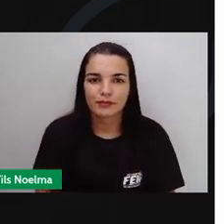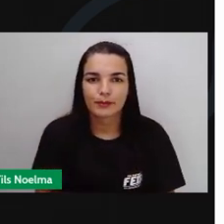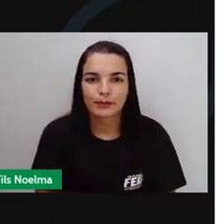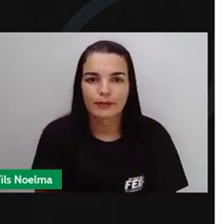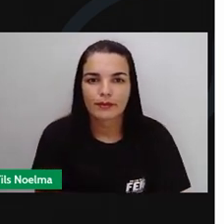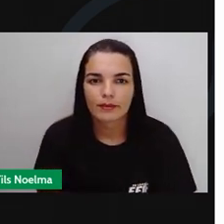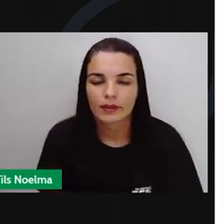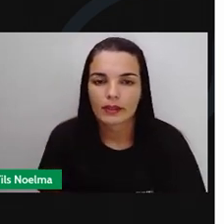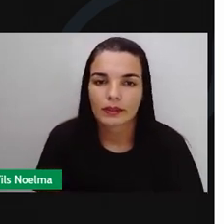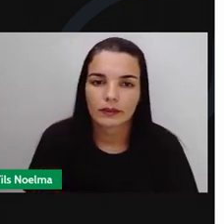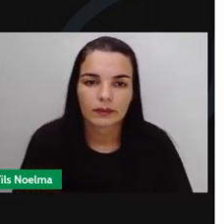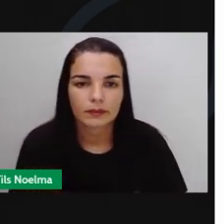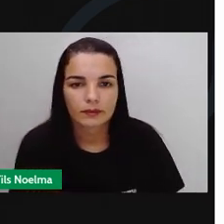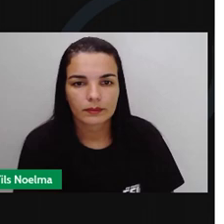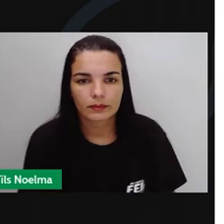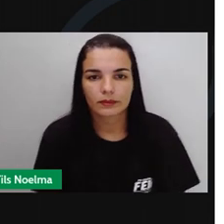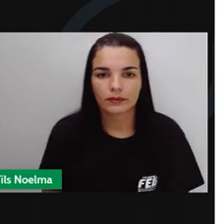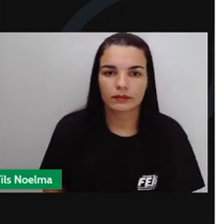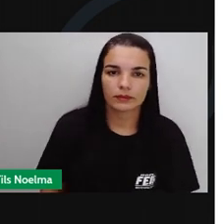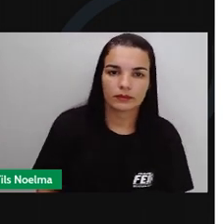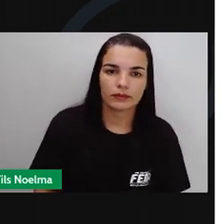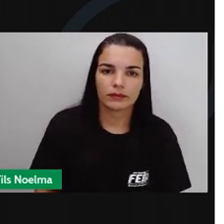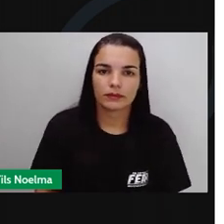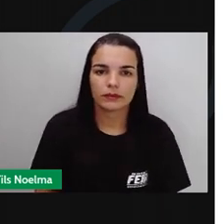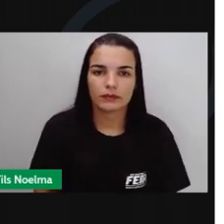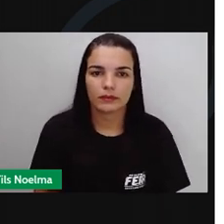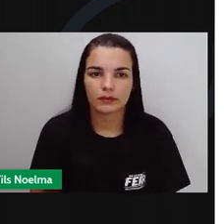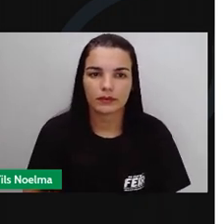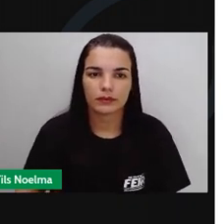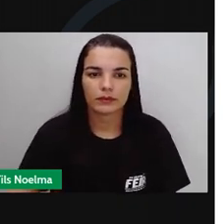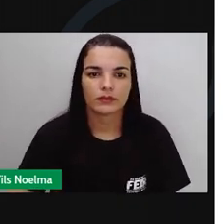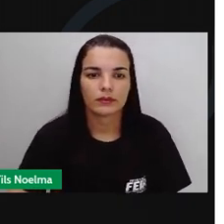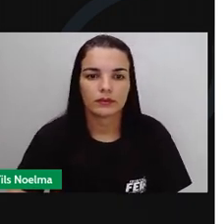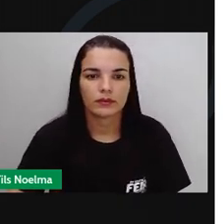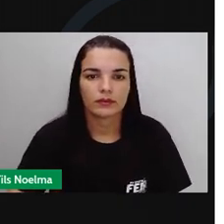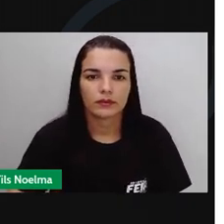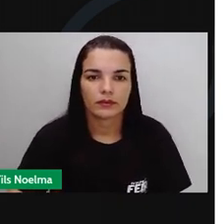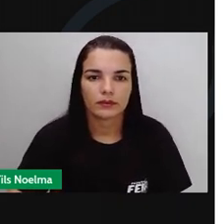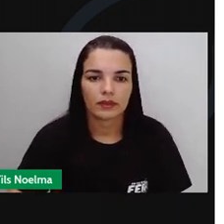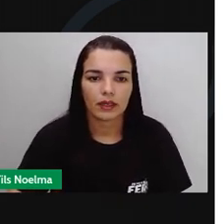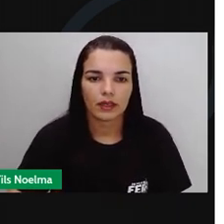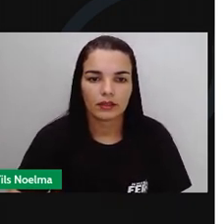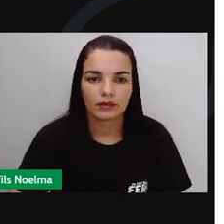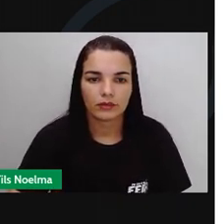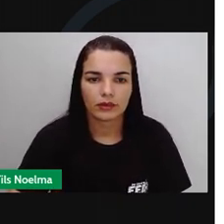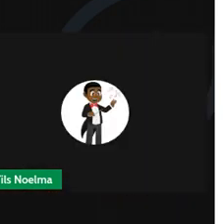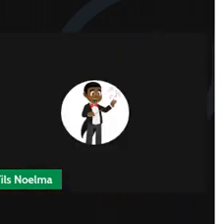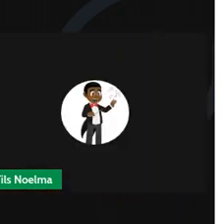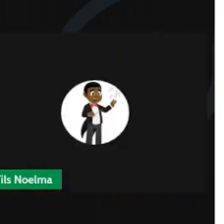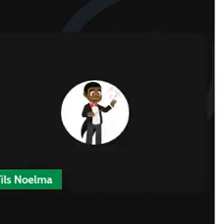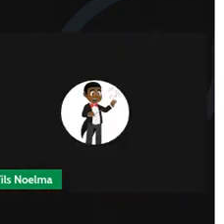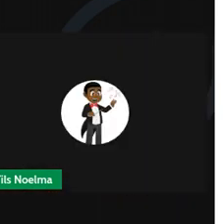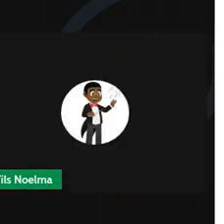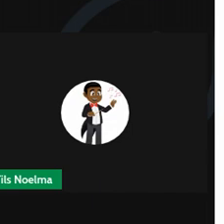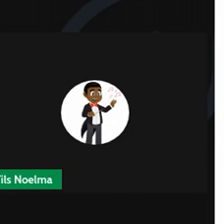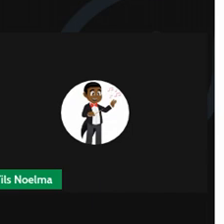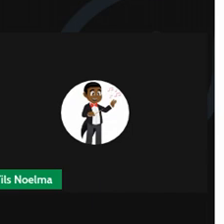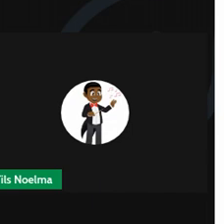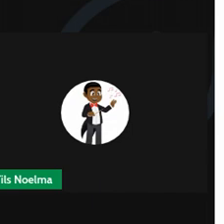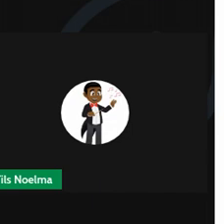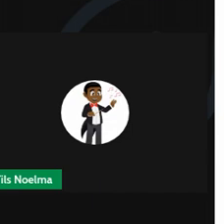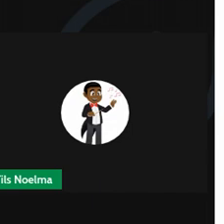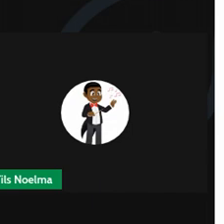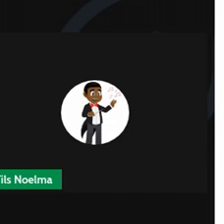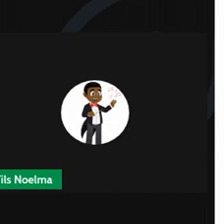Aníbal de Mendonça é perpendicular à rua Visconde de Pirajá. Isso